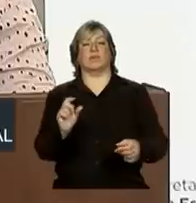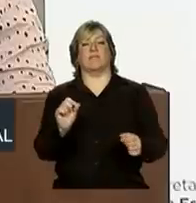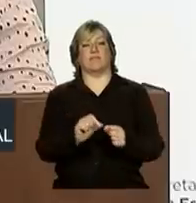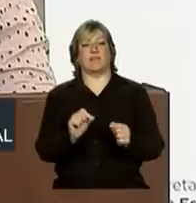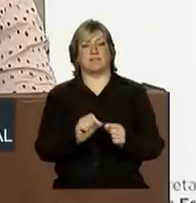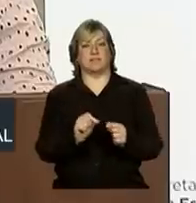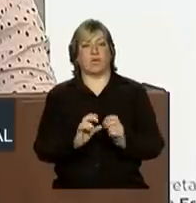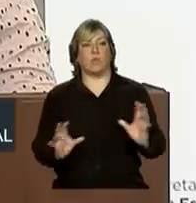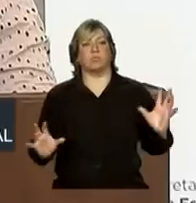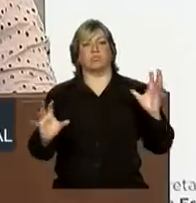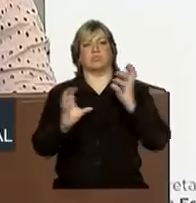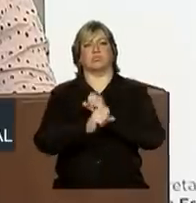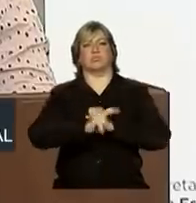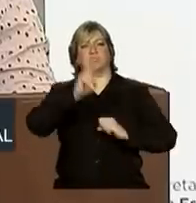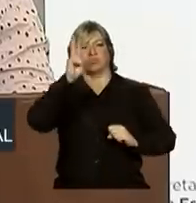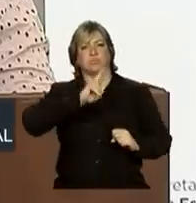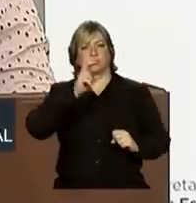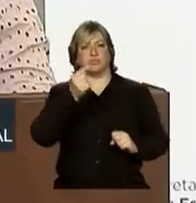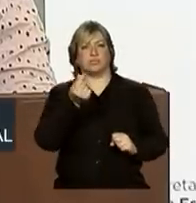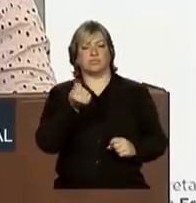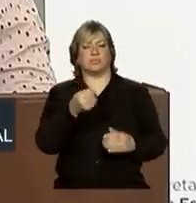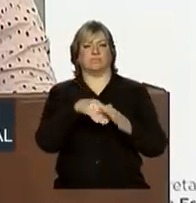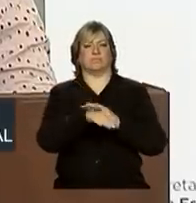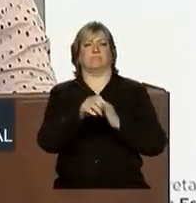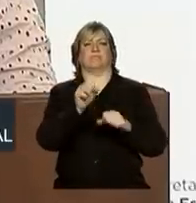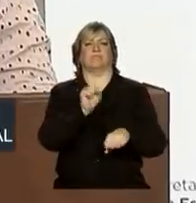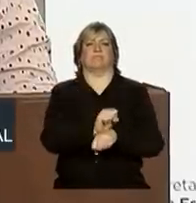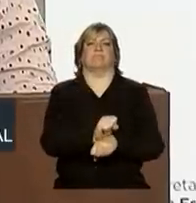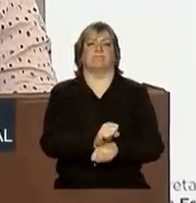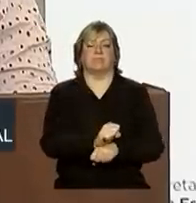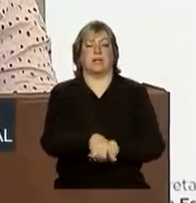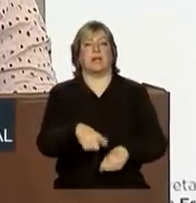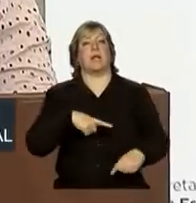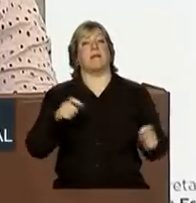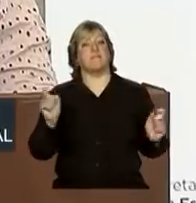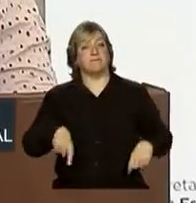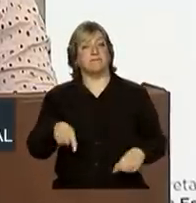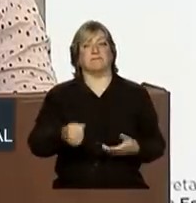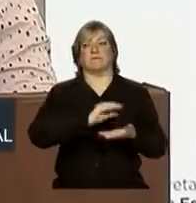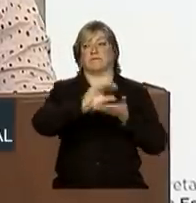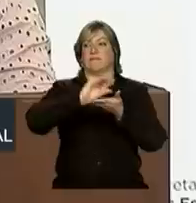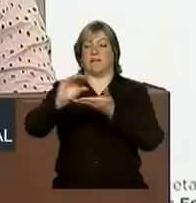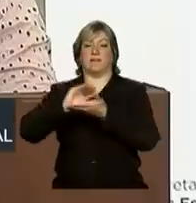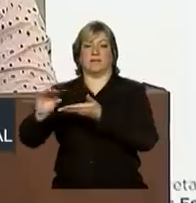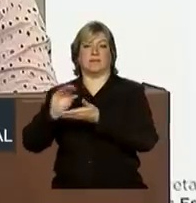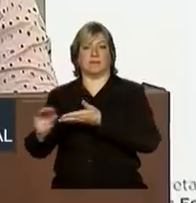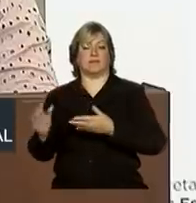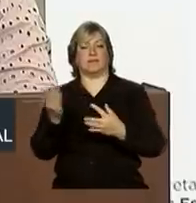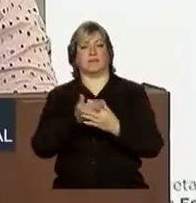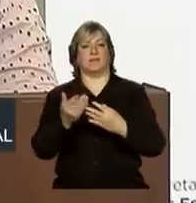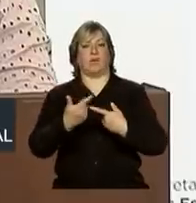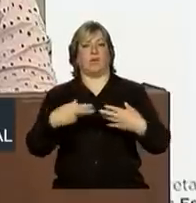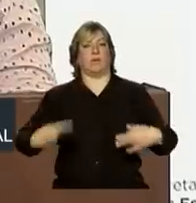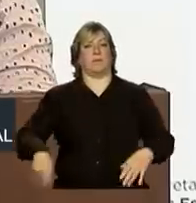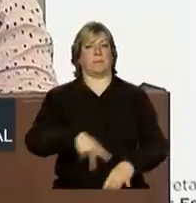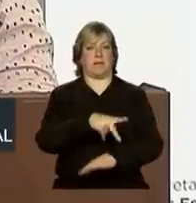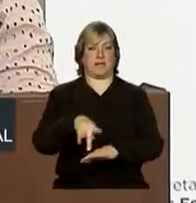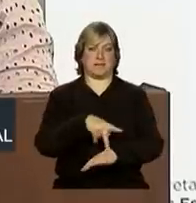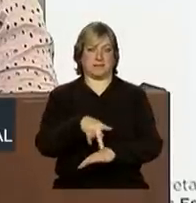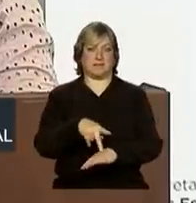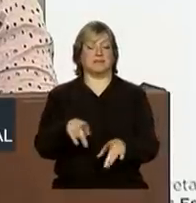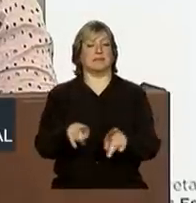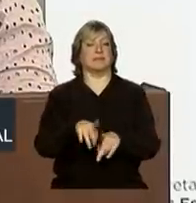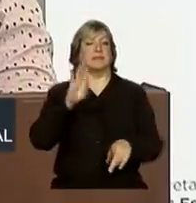um volume significativo de recursos que poderiam estar financiando investimentos no país. E priorizar